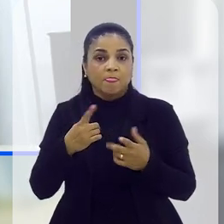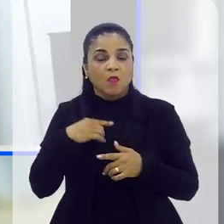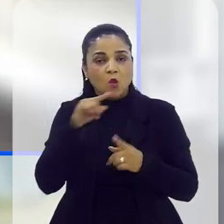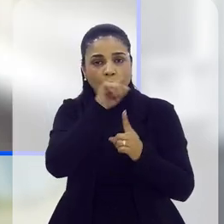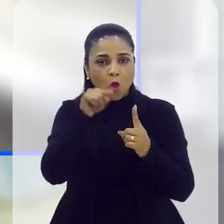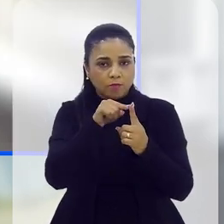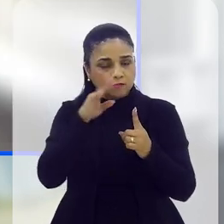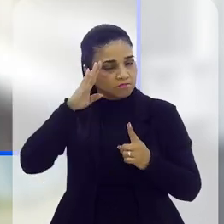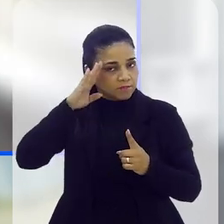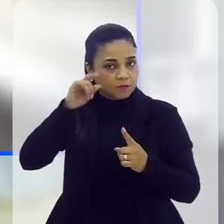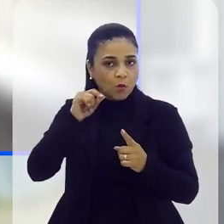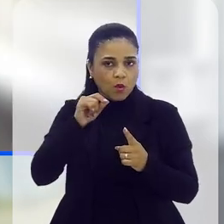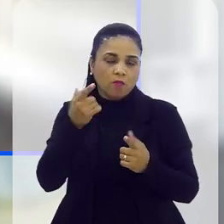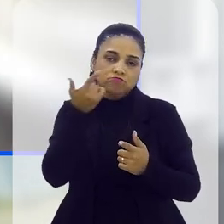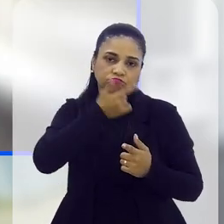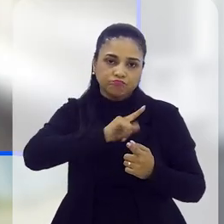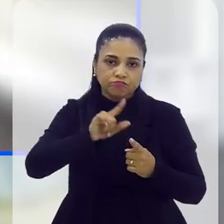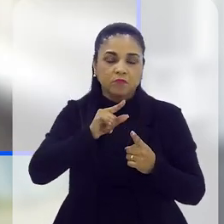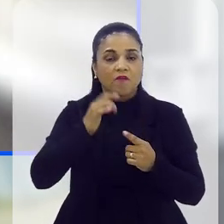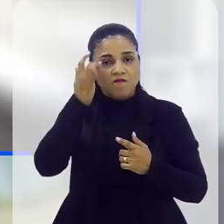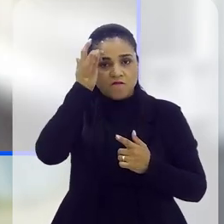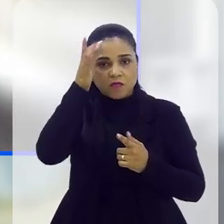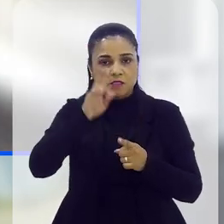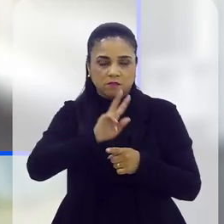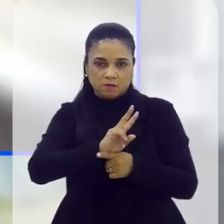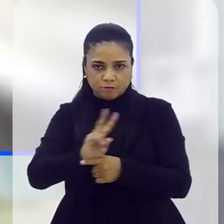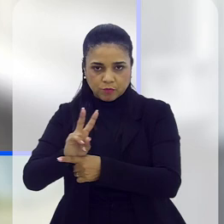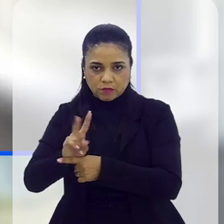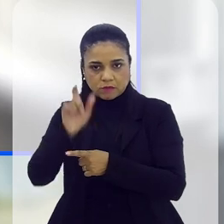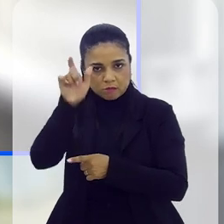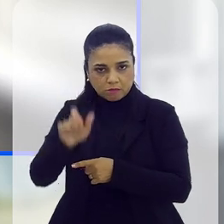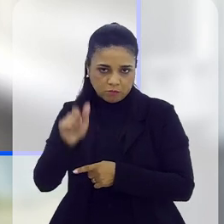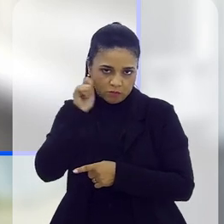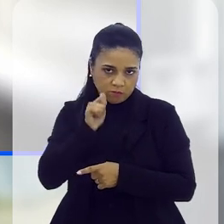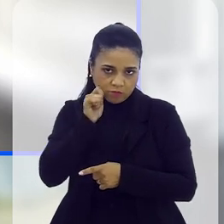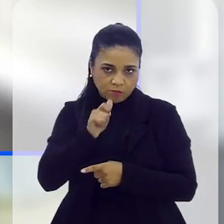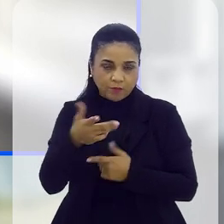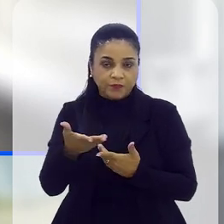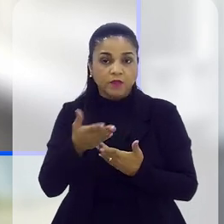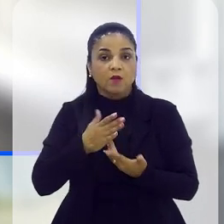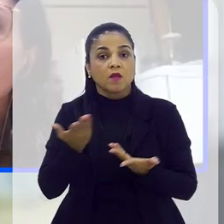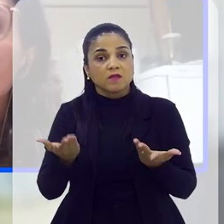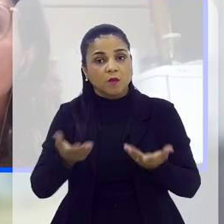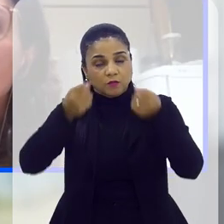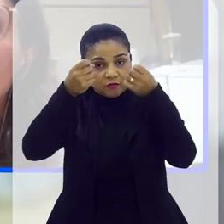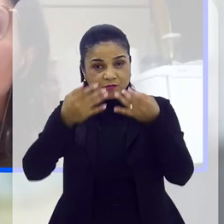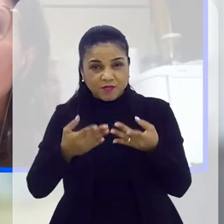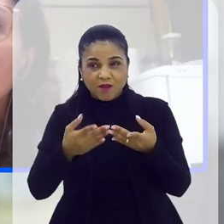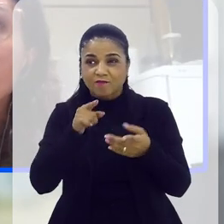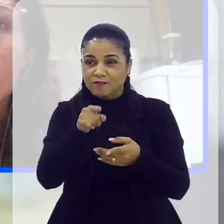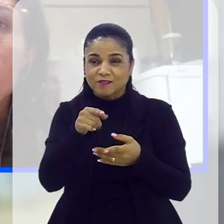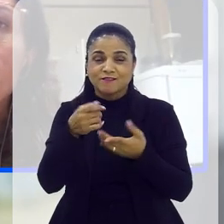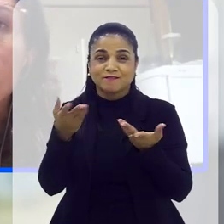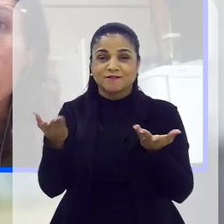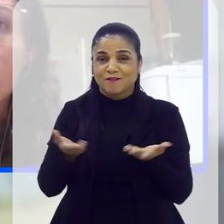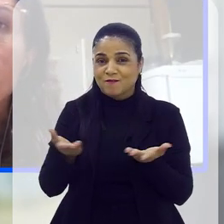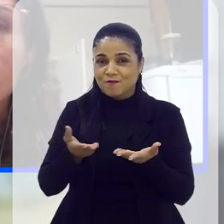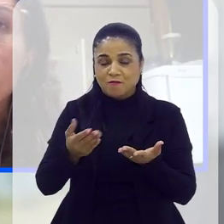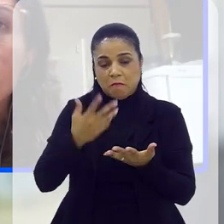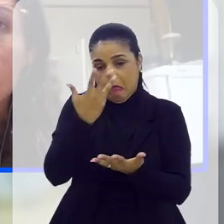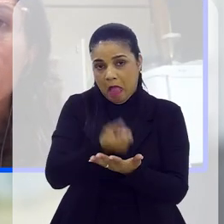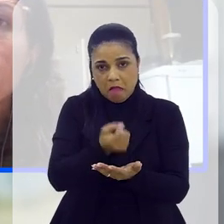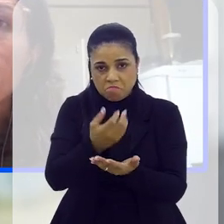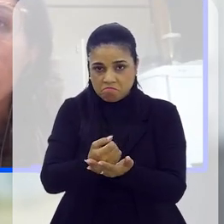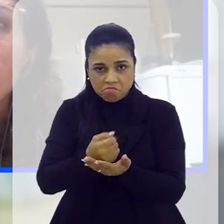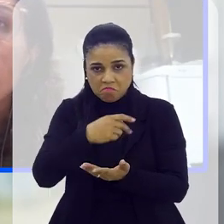Então, realmente, é esse o objetivo que a gente procura alcançar, né? Facilitar essa proteção para as mulheres. Eu ia falar sobre isso, que você até comentou aí